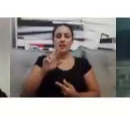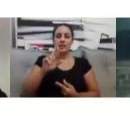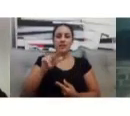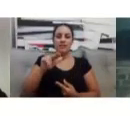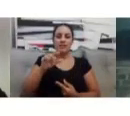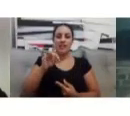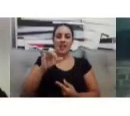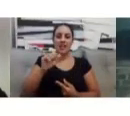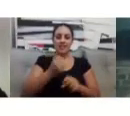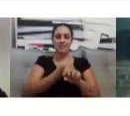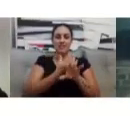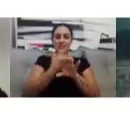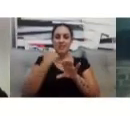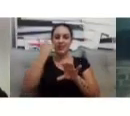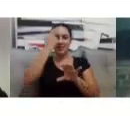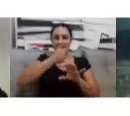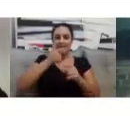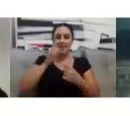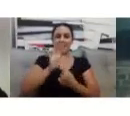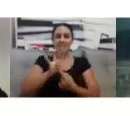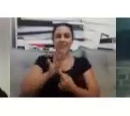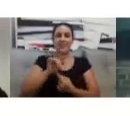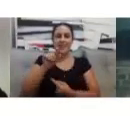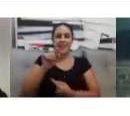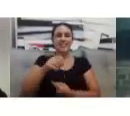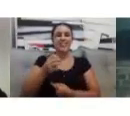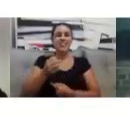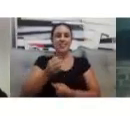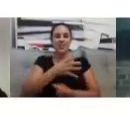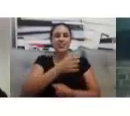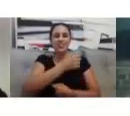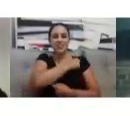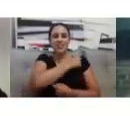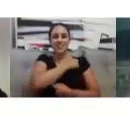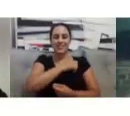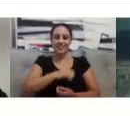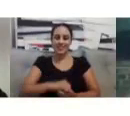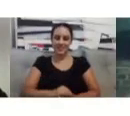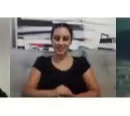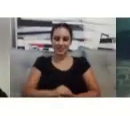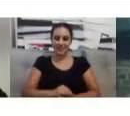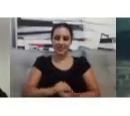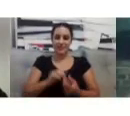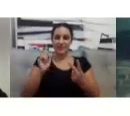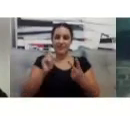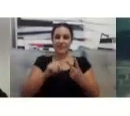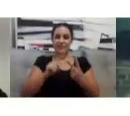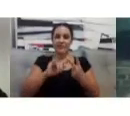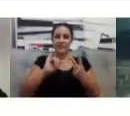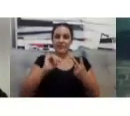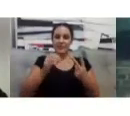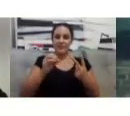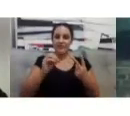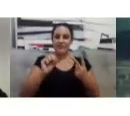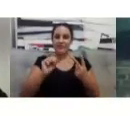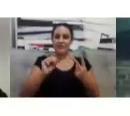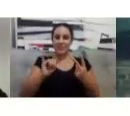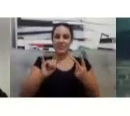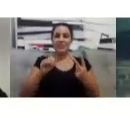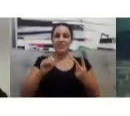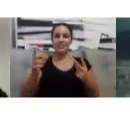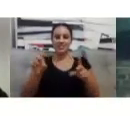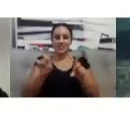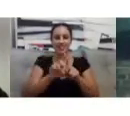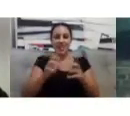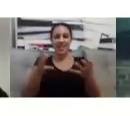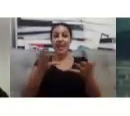ligada. Aqui. Josiane vai falar um pouquinho com a gente. Falar um oizinho para a galera que está chegando.